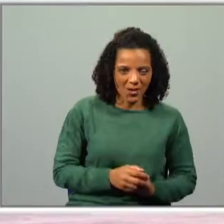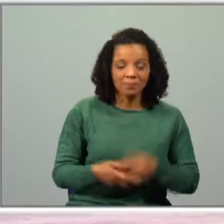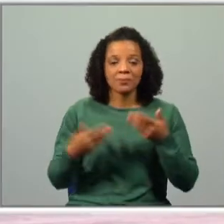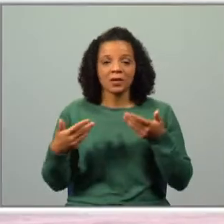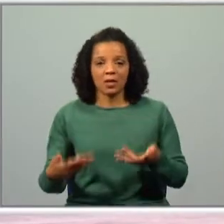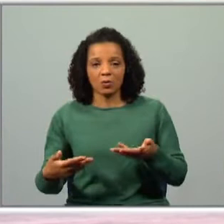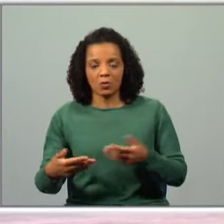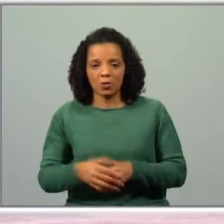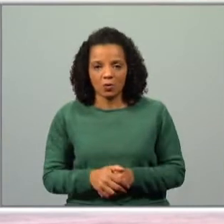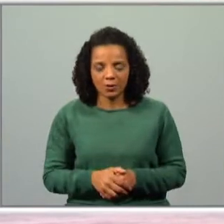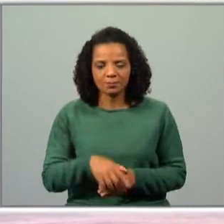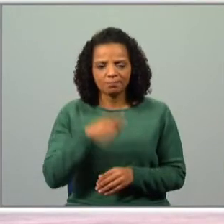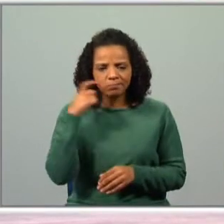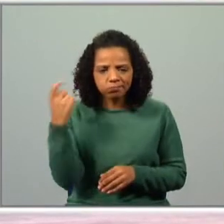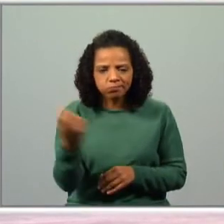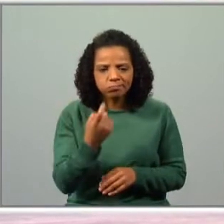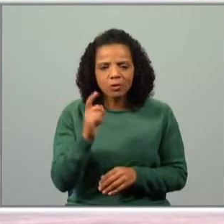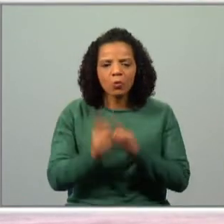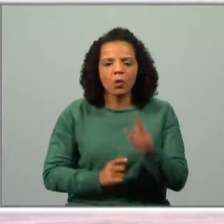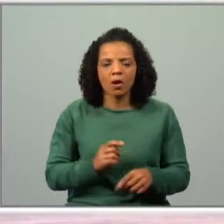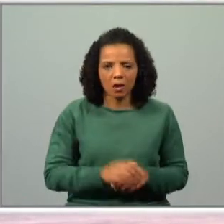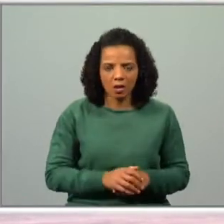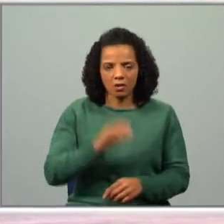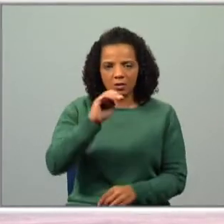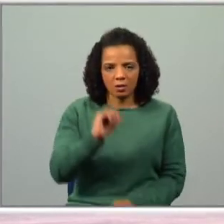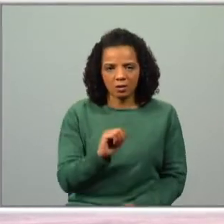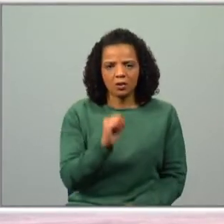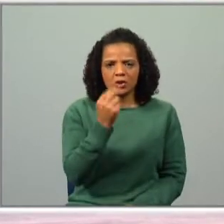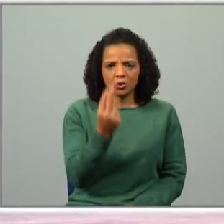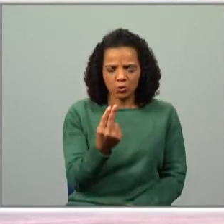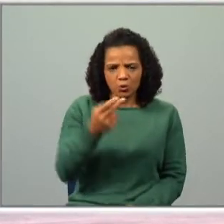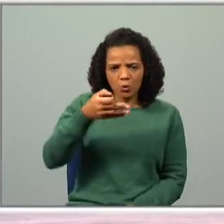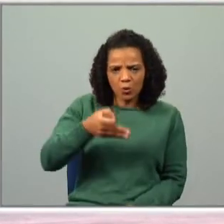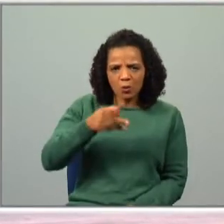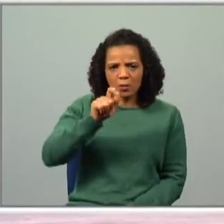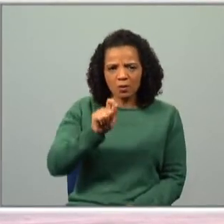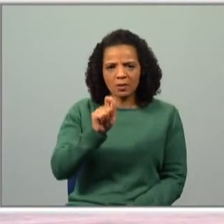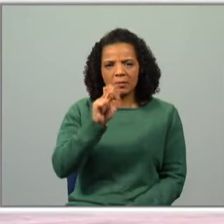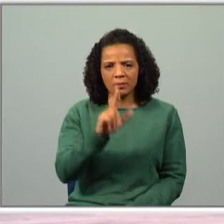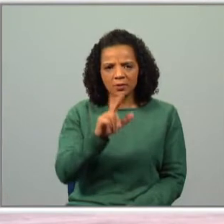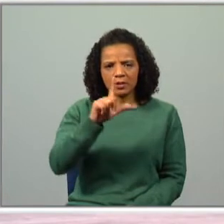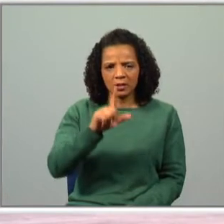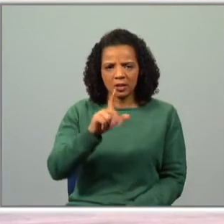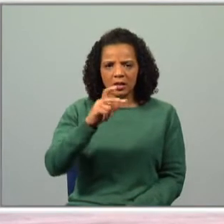aplicar e rever o grau superlativo. Então, e o que é isto do grau superlativo?